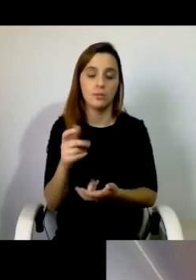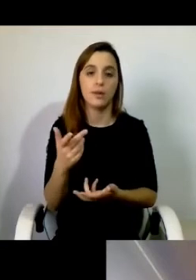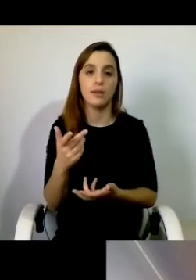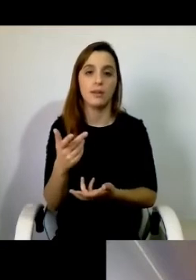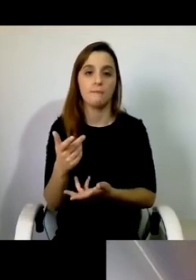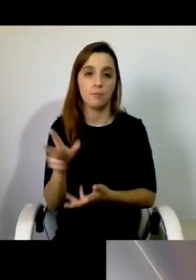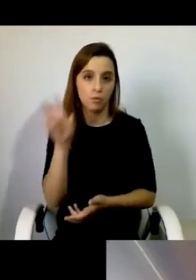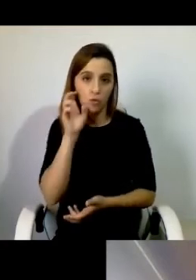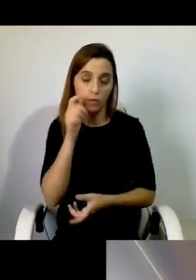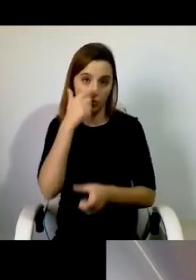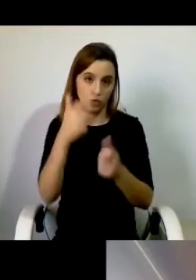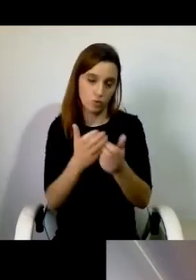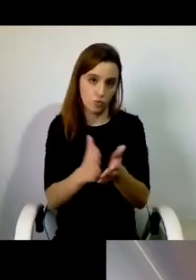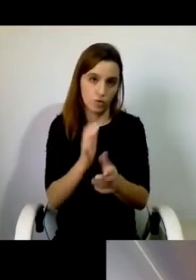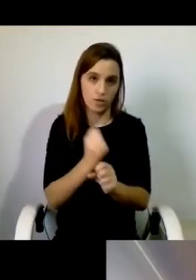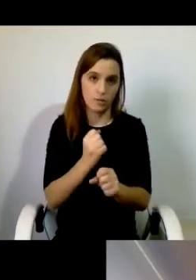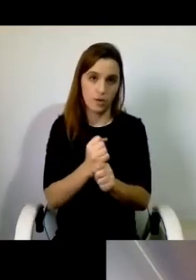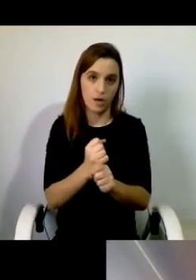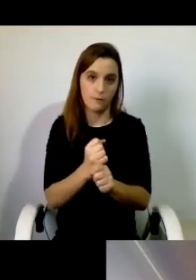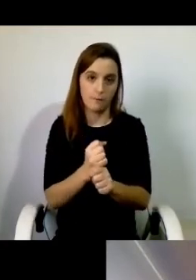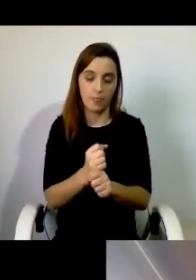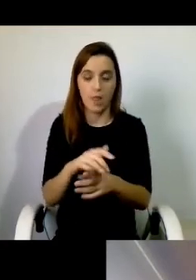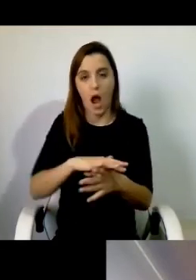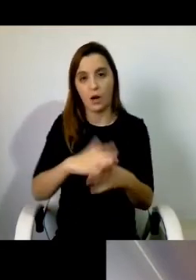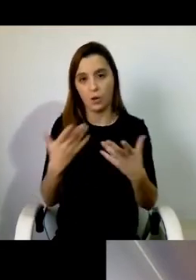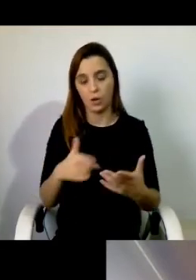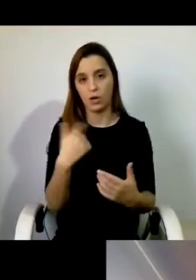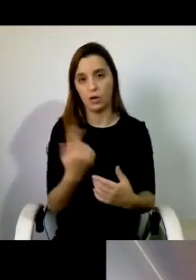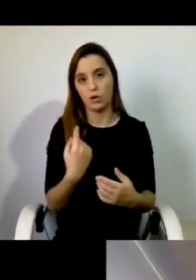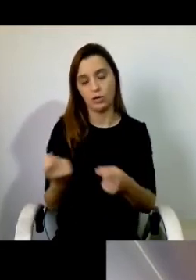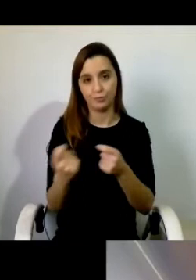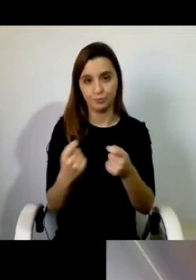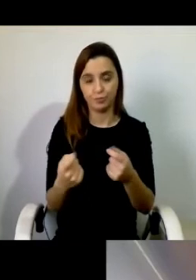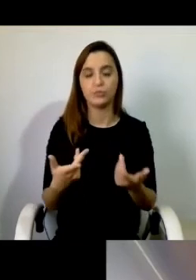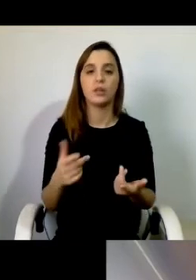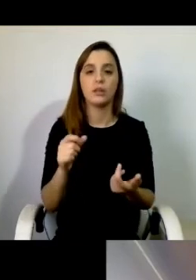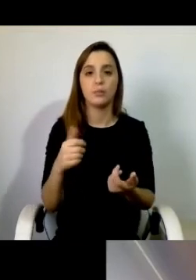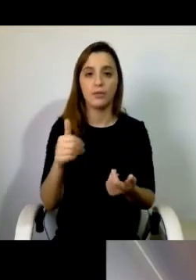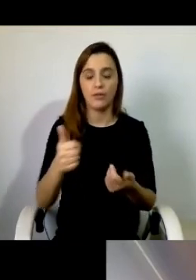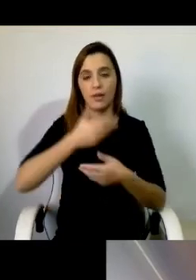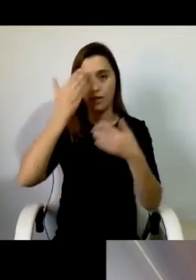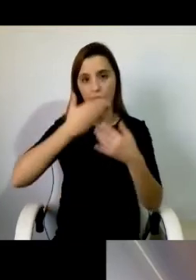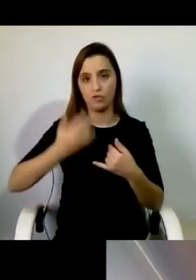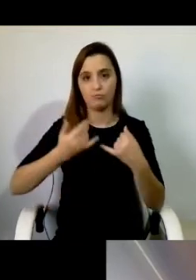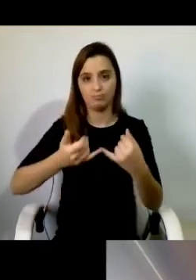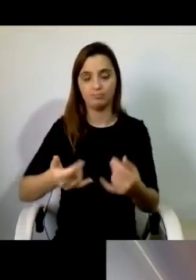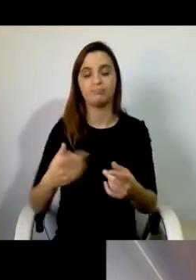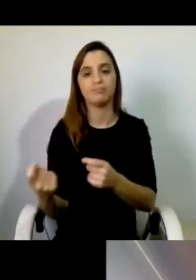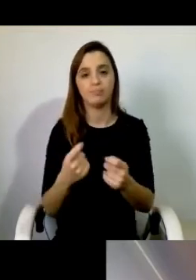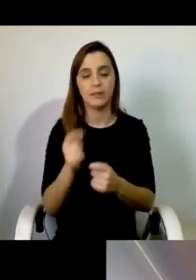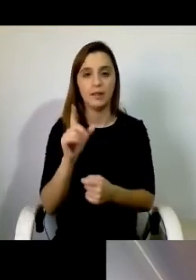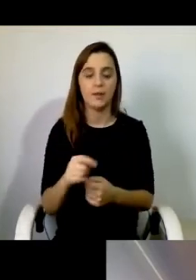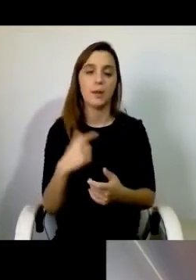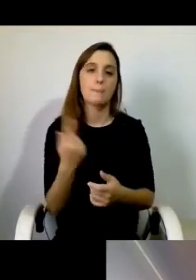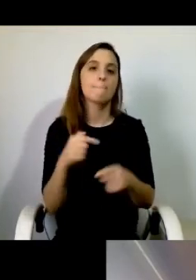questão que estamos a discutir hoje, e que vai ser discutida nos próximos dias, e que estamos